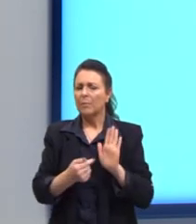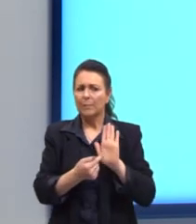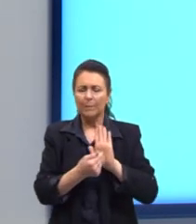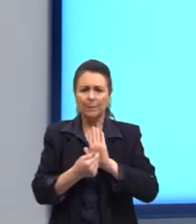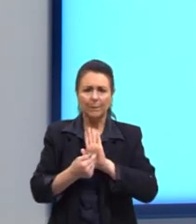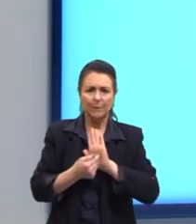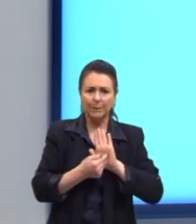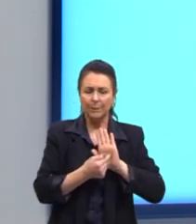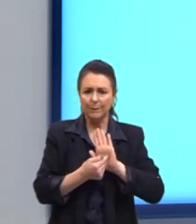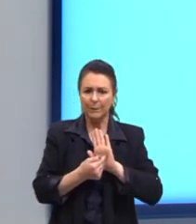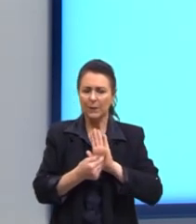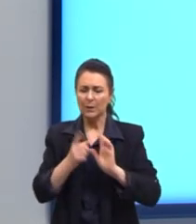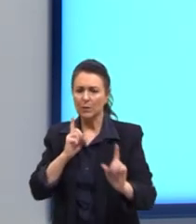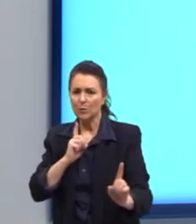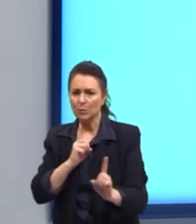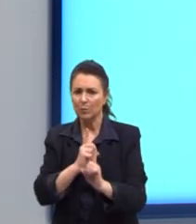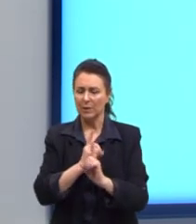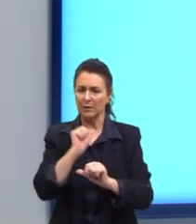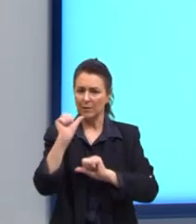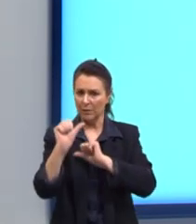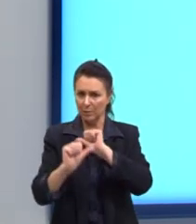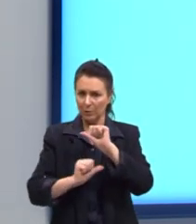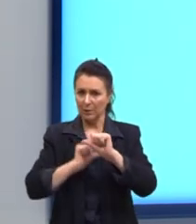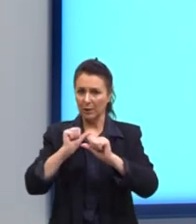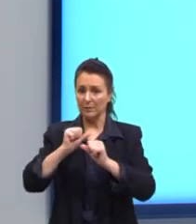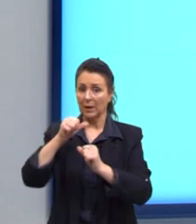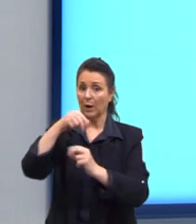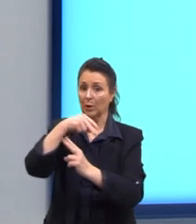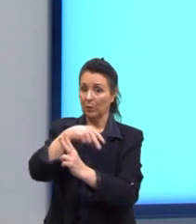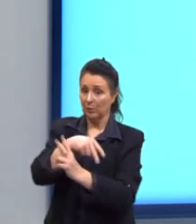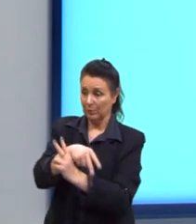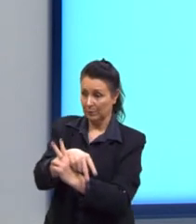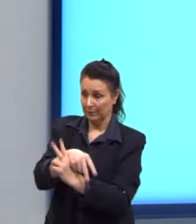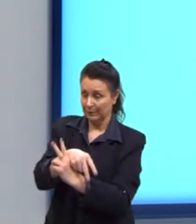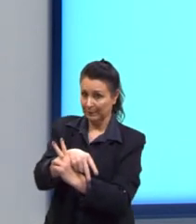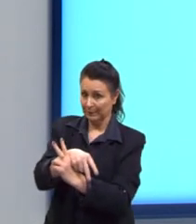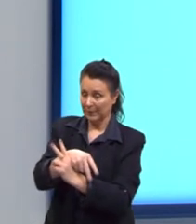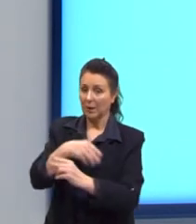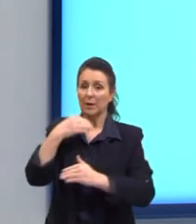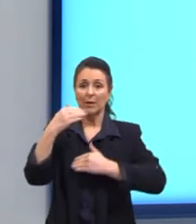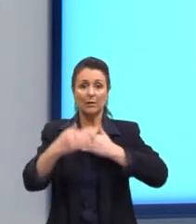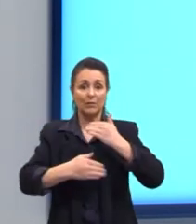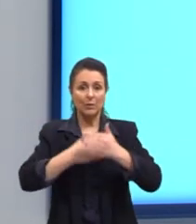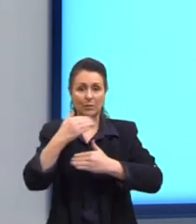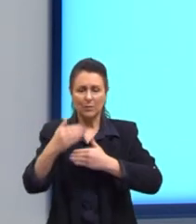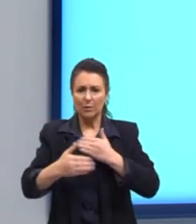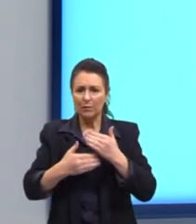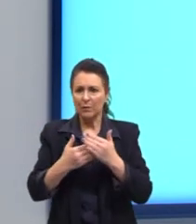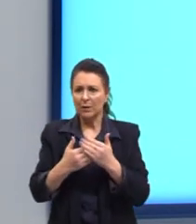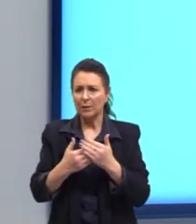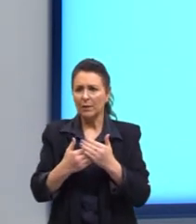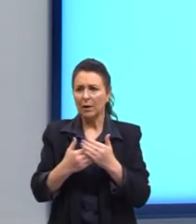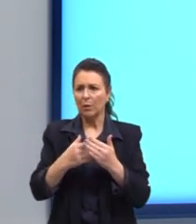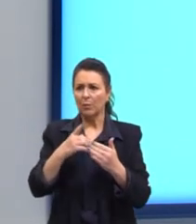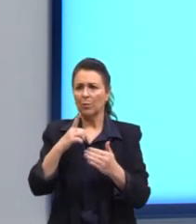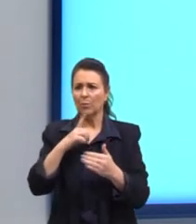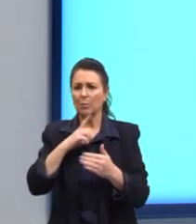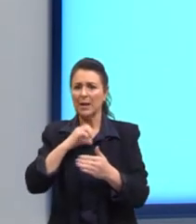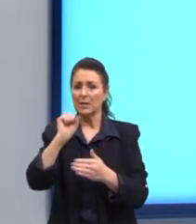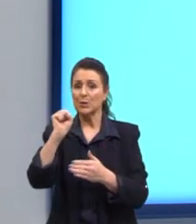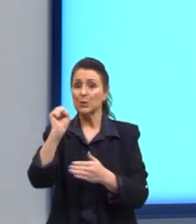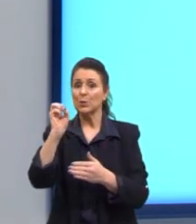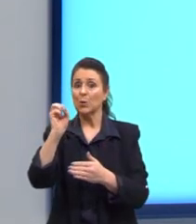essa alteração cromossômica, foi desenvolvida uma sonda que é um